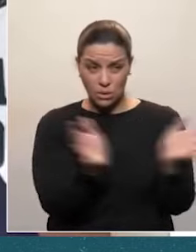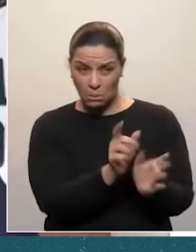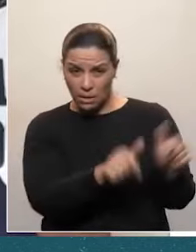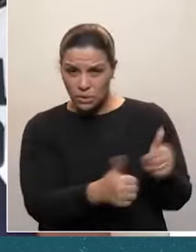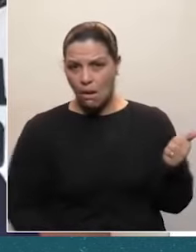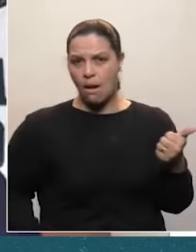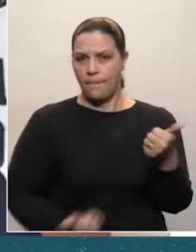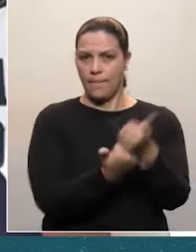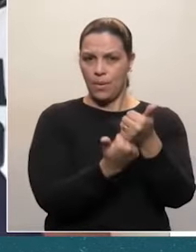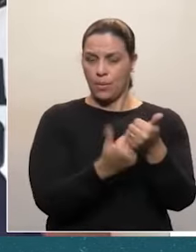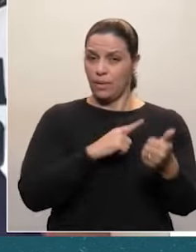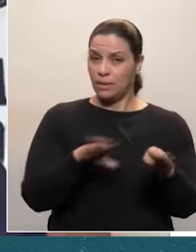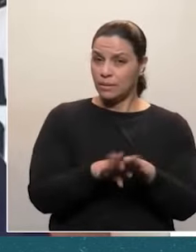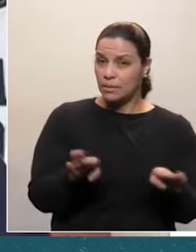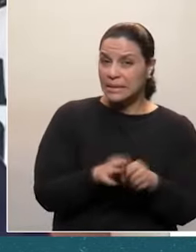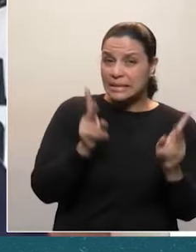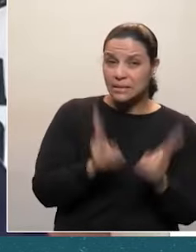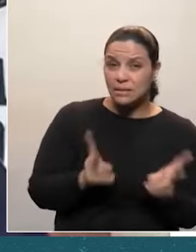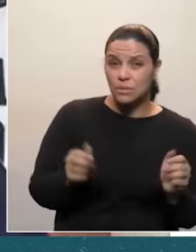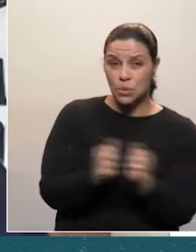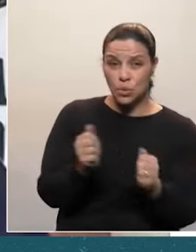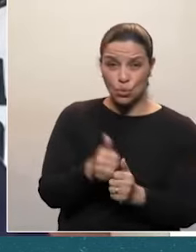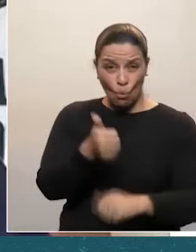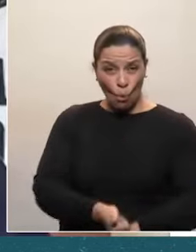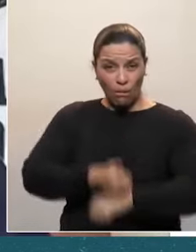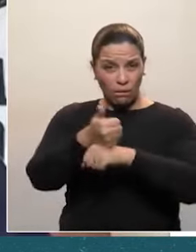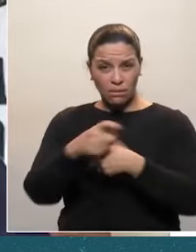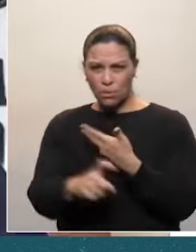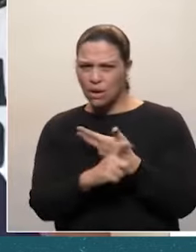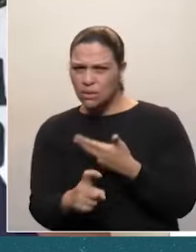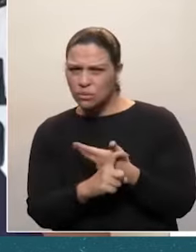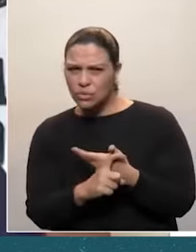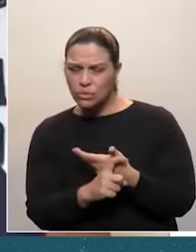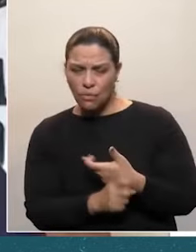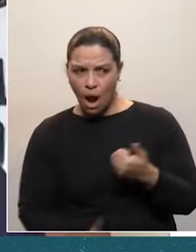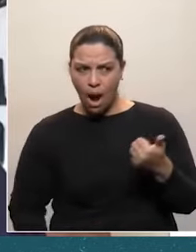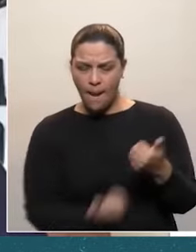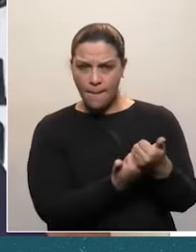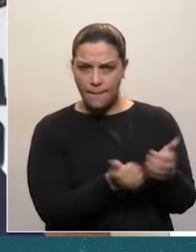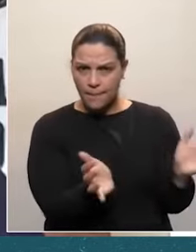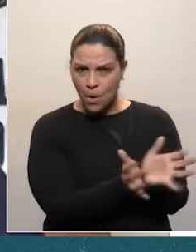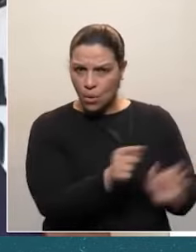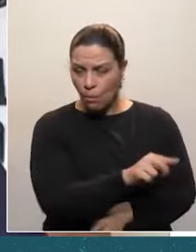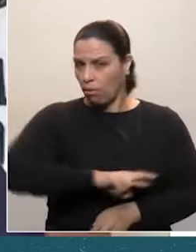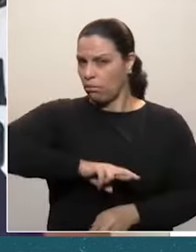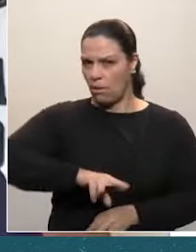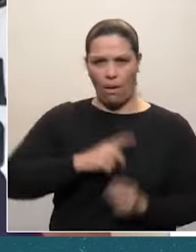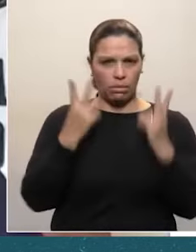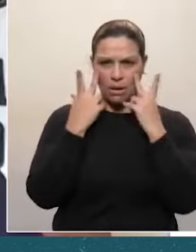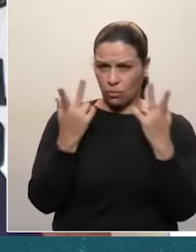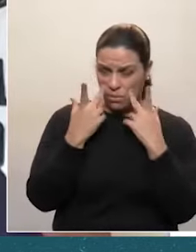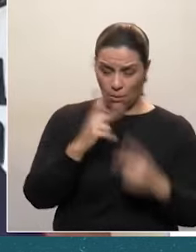tenham sido apoiados e secundados pelo próprio chefe do Executivo. Não, senhores deputados, não é natural este